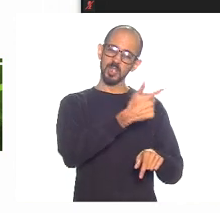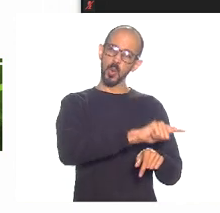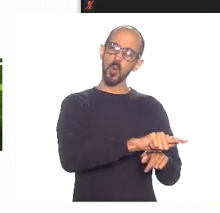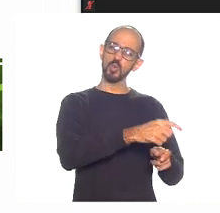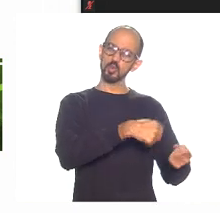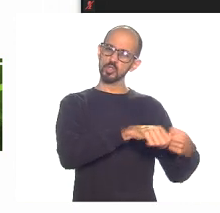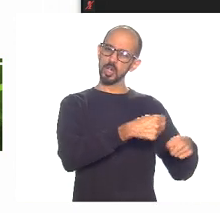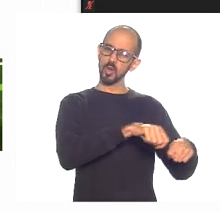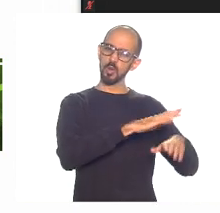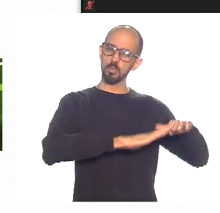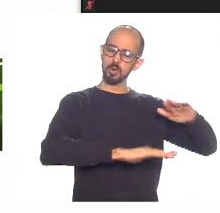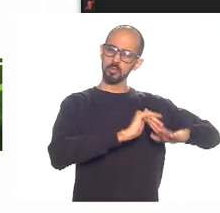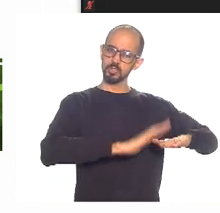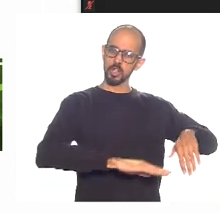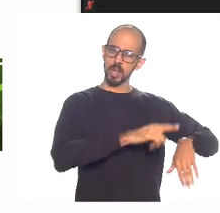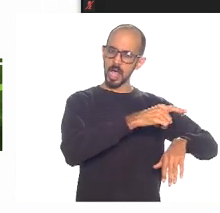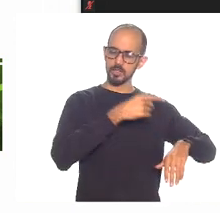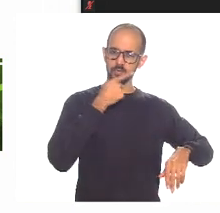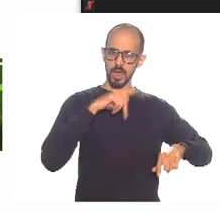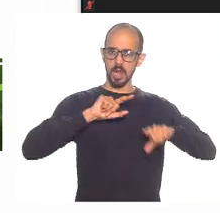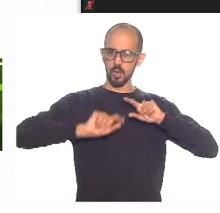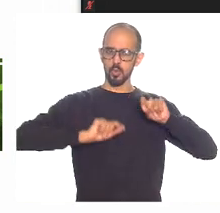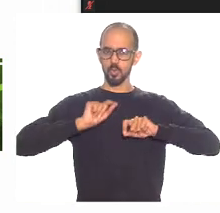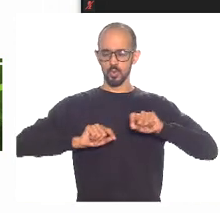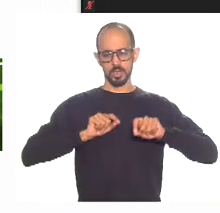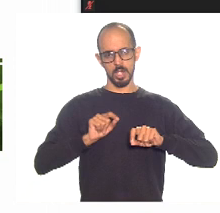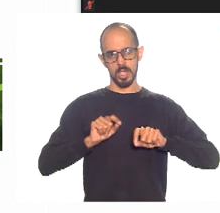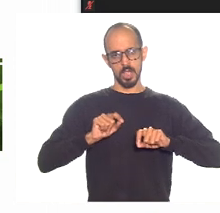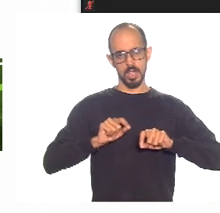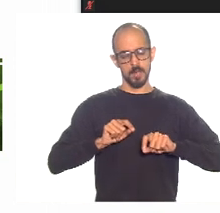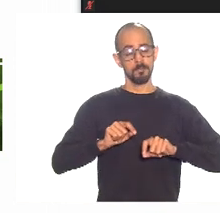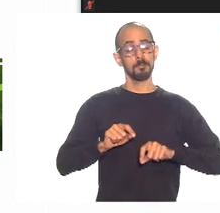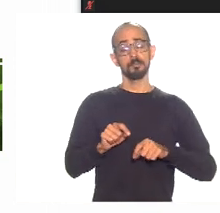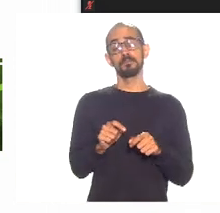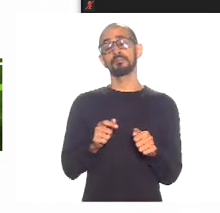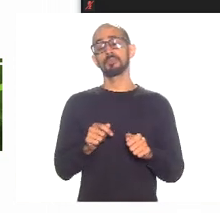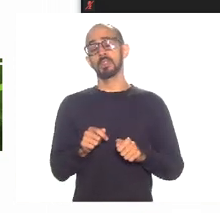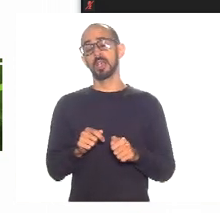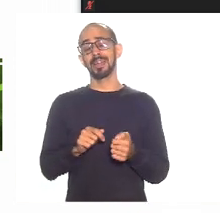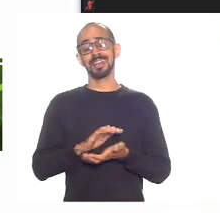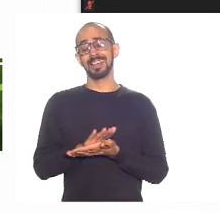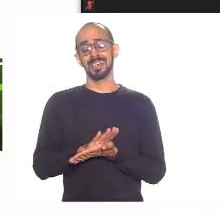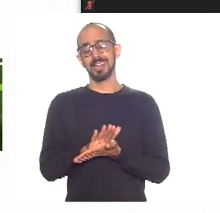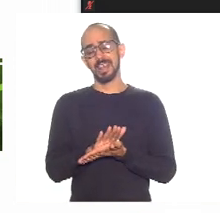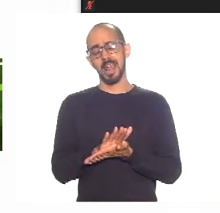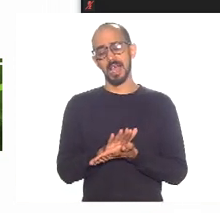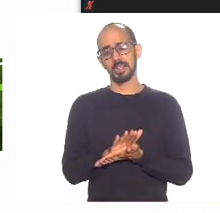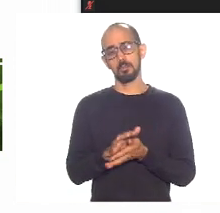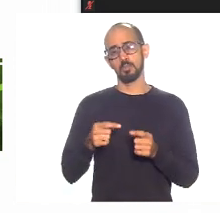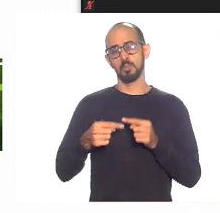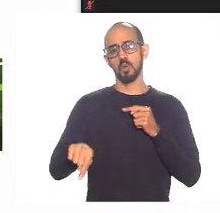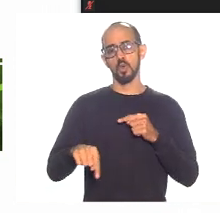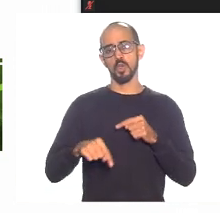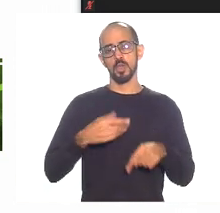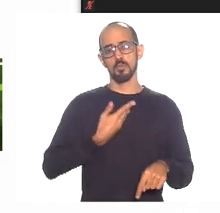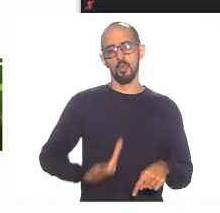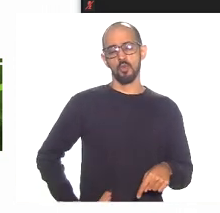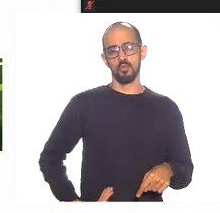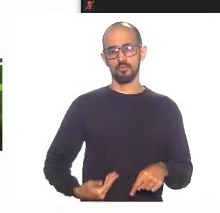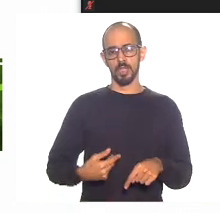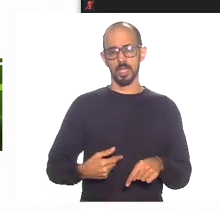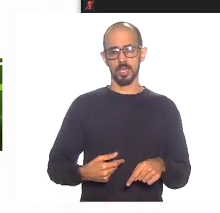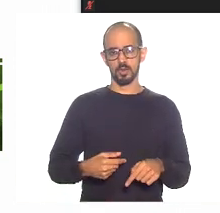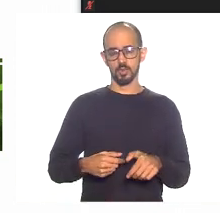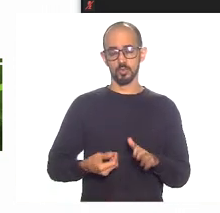que é o seguinte, quer dizer, nada impede do governo federal se endividar para ter uma política de